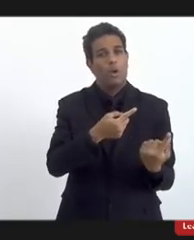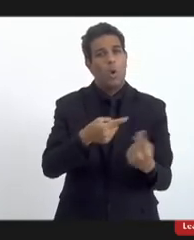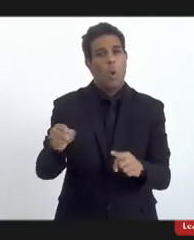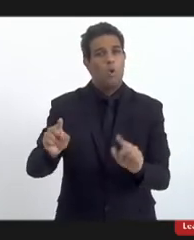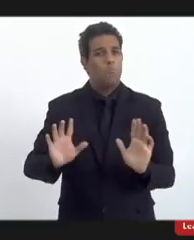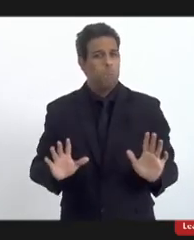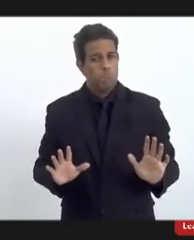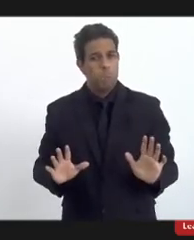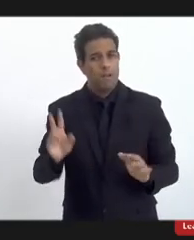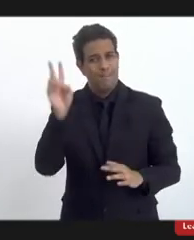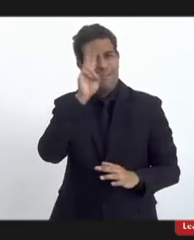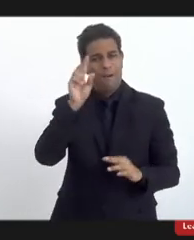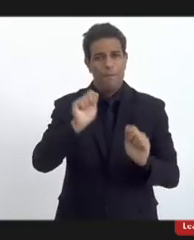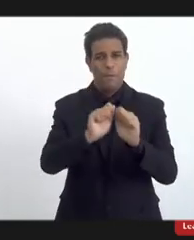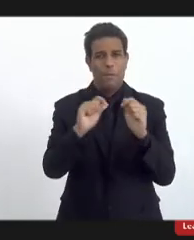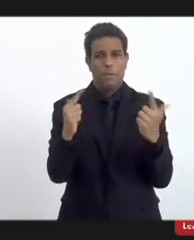isso.